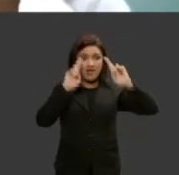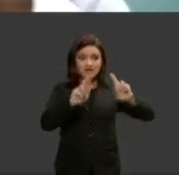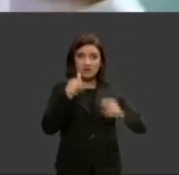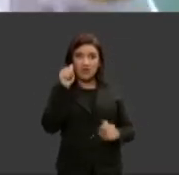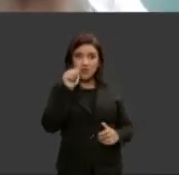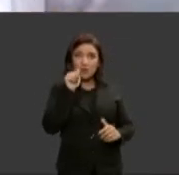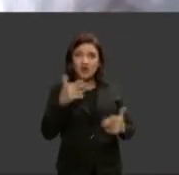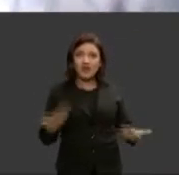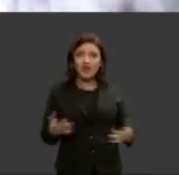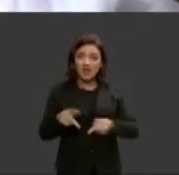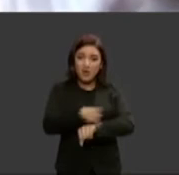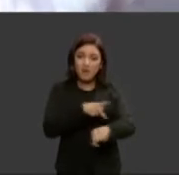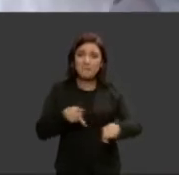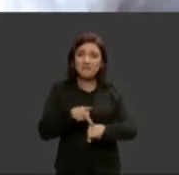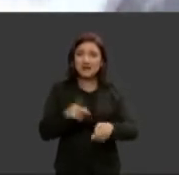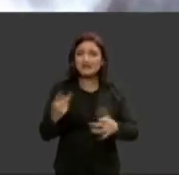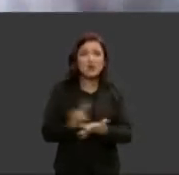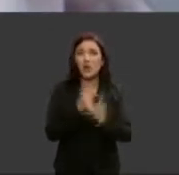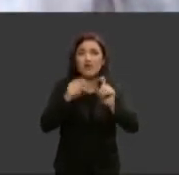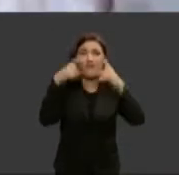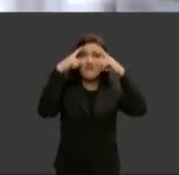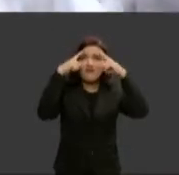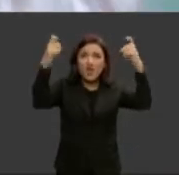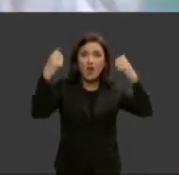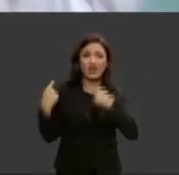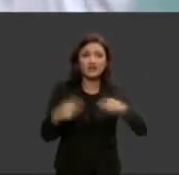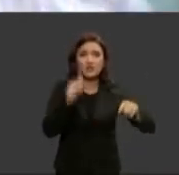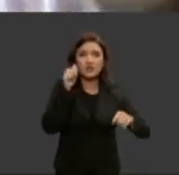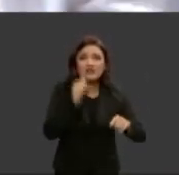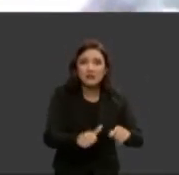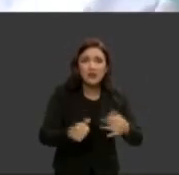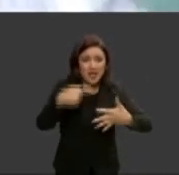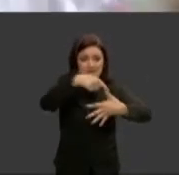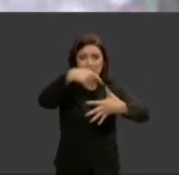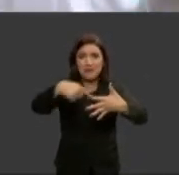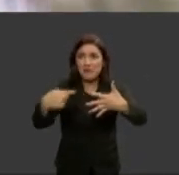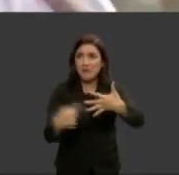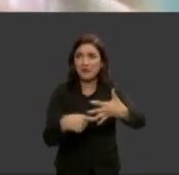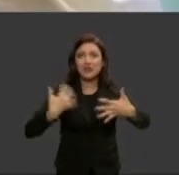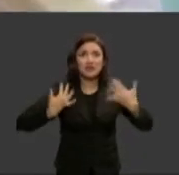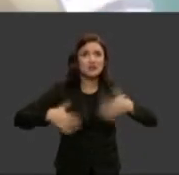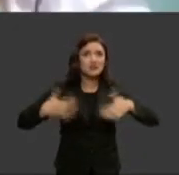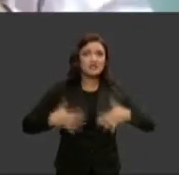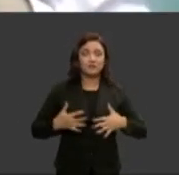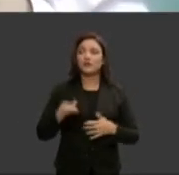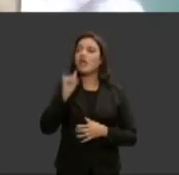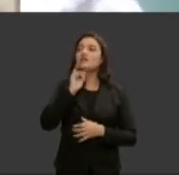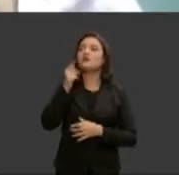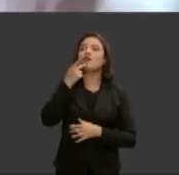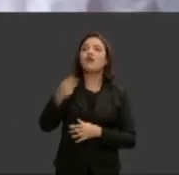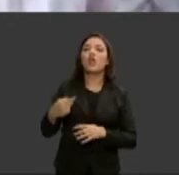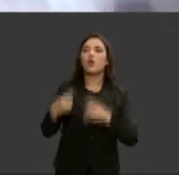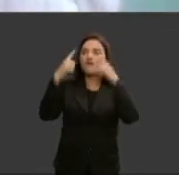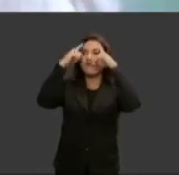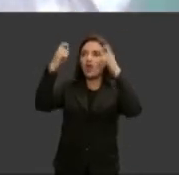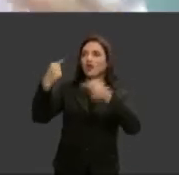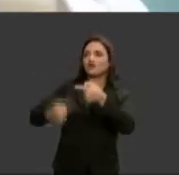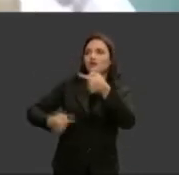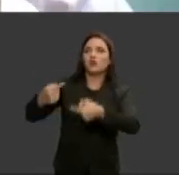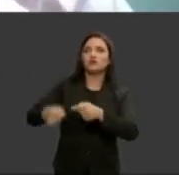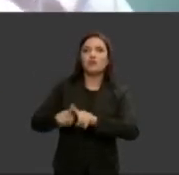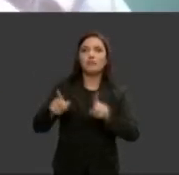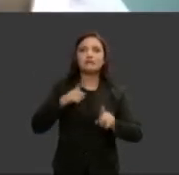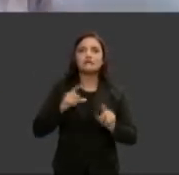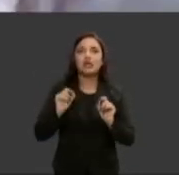país que tem a violência contra a mulher de diversas formas vocês falaram aí da violência política mas nós temos a